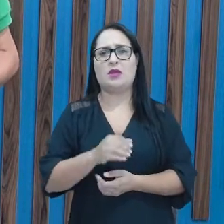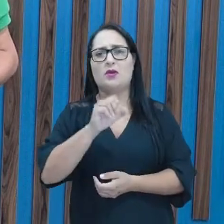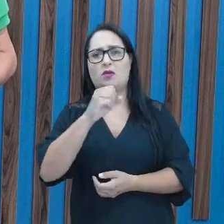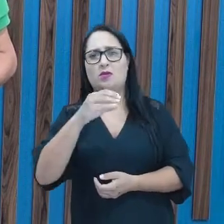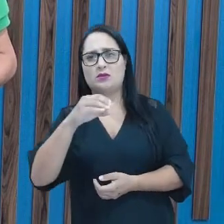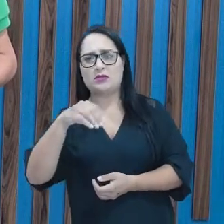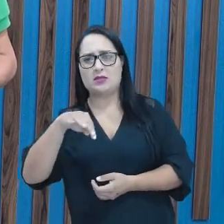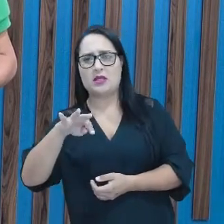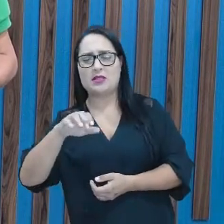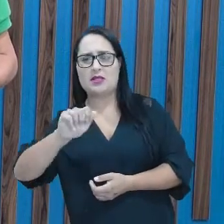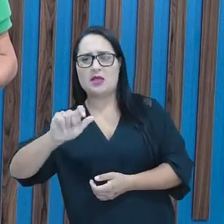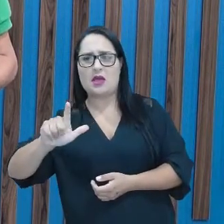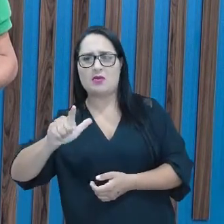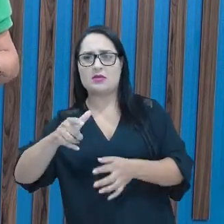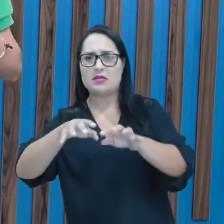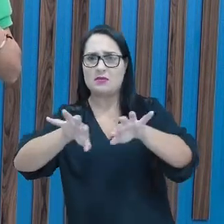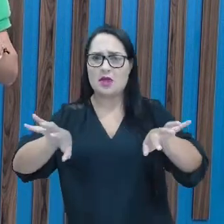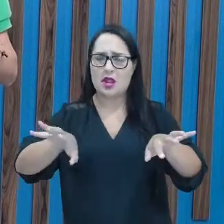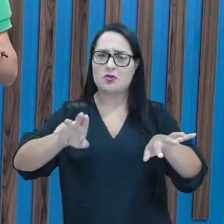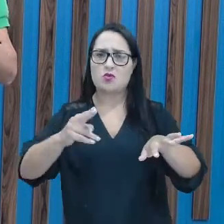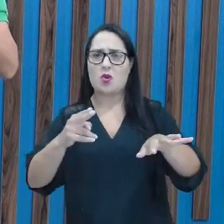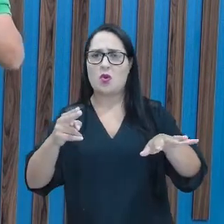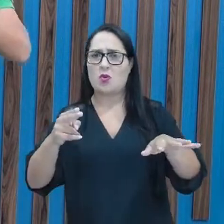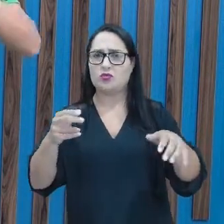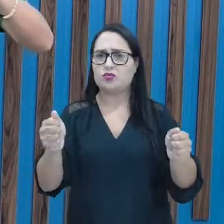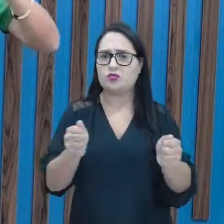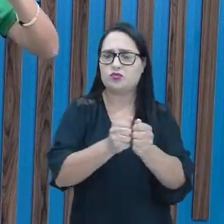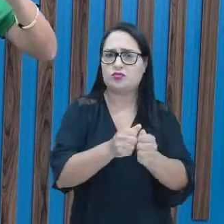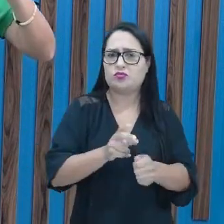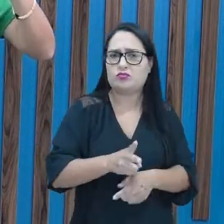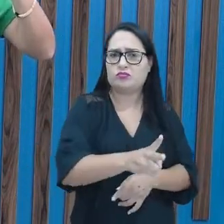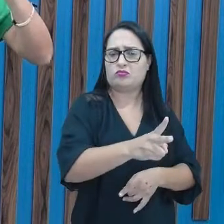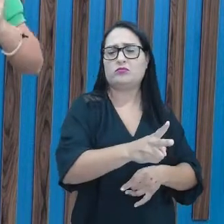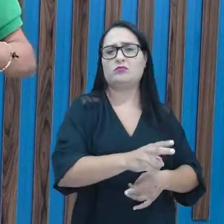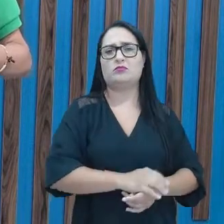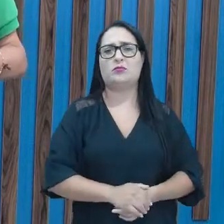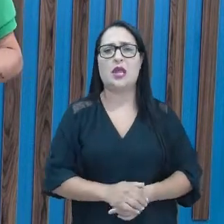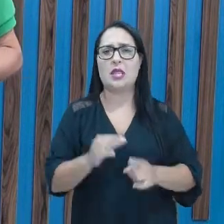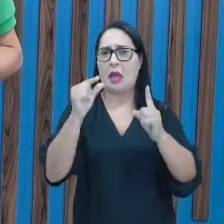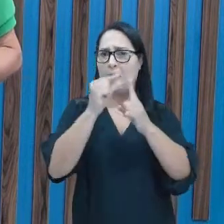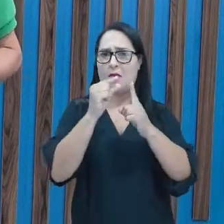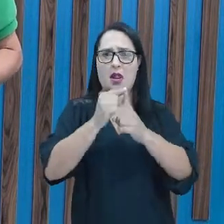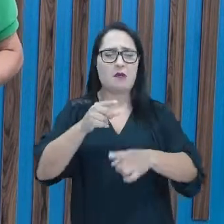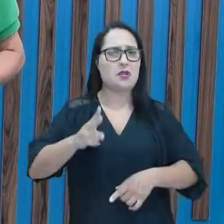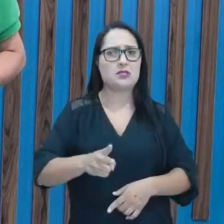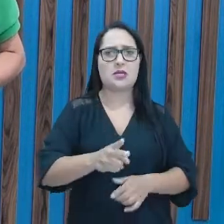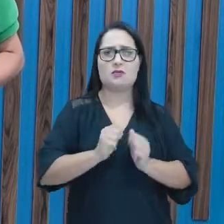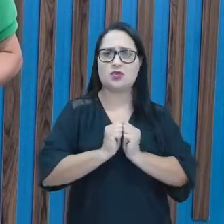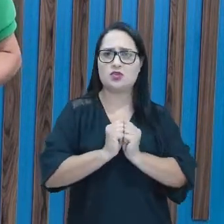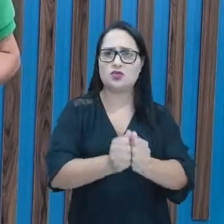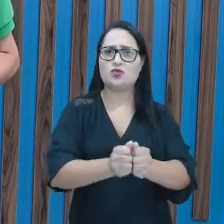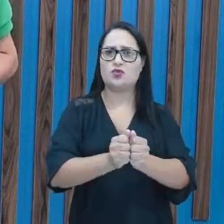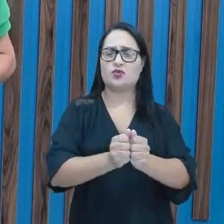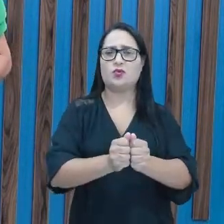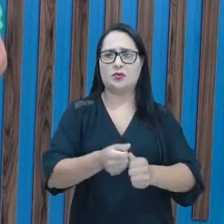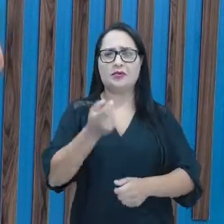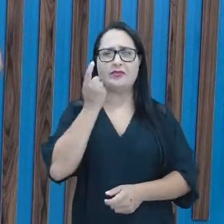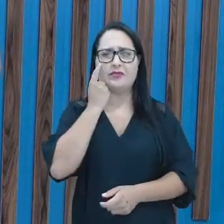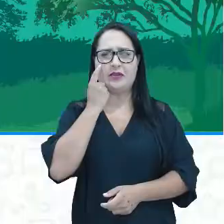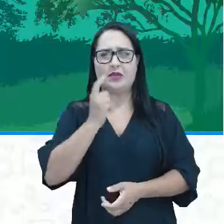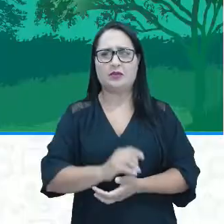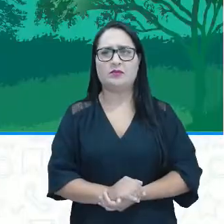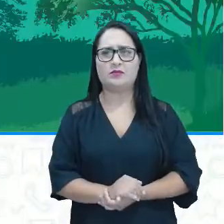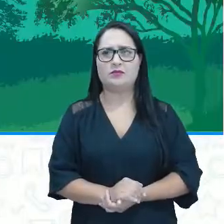inseparável, tá? Mas na palavra elas sempre ficam juntinhas, vamos ver?